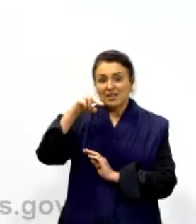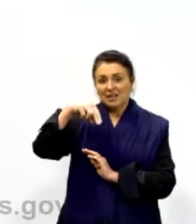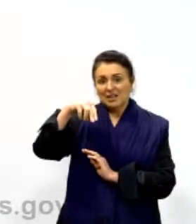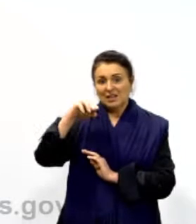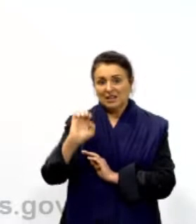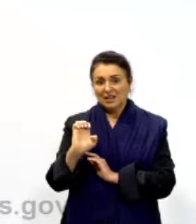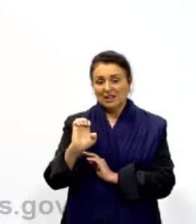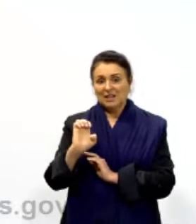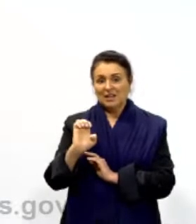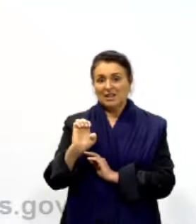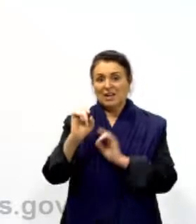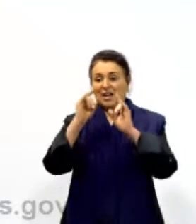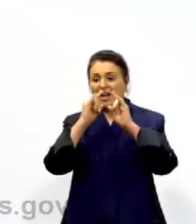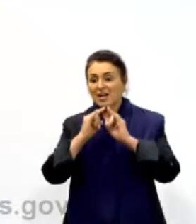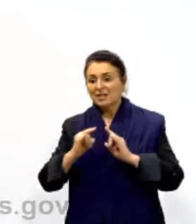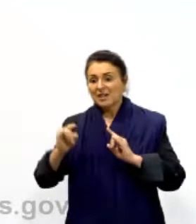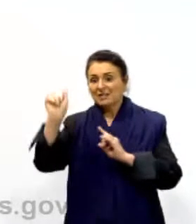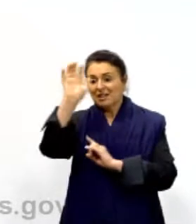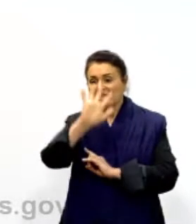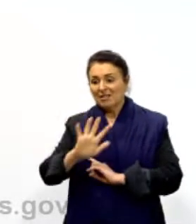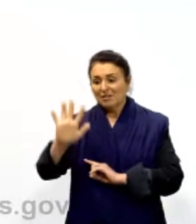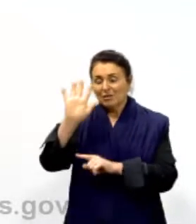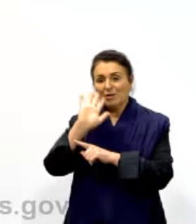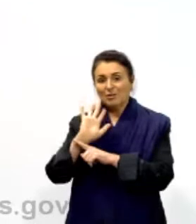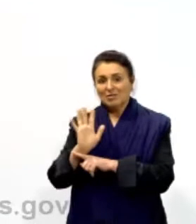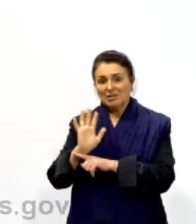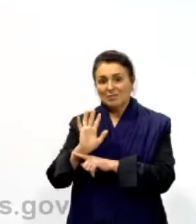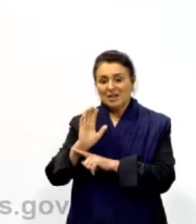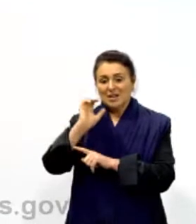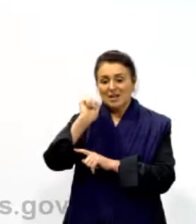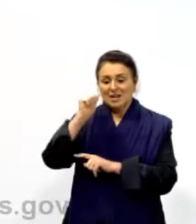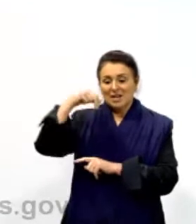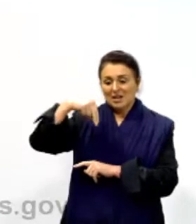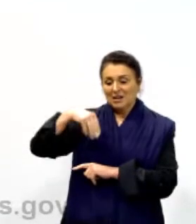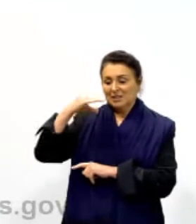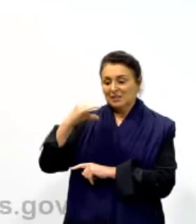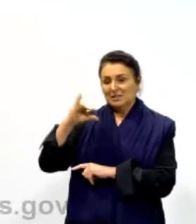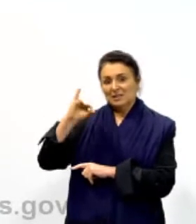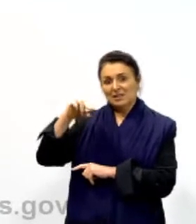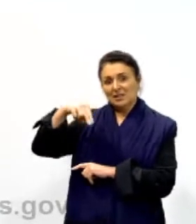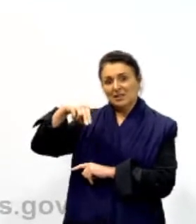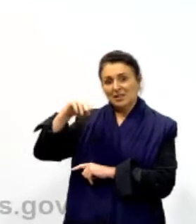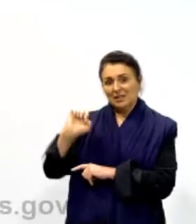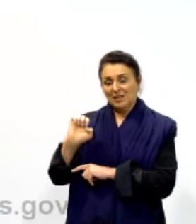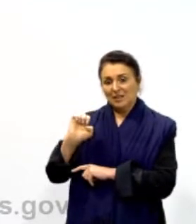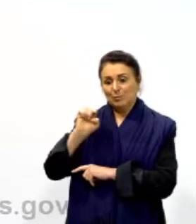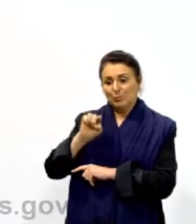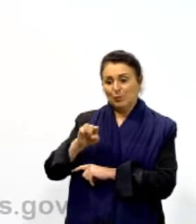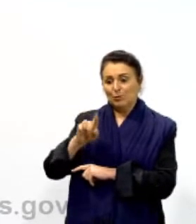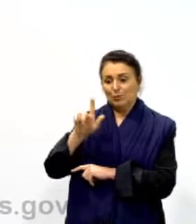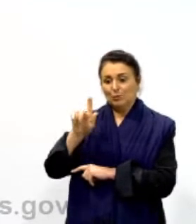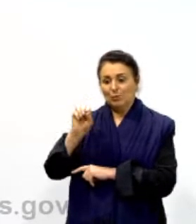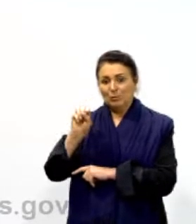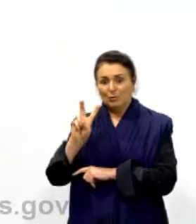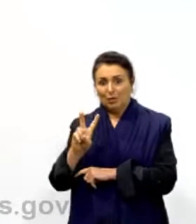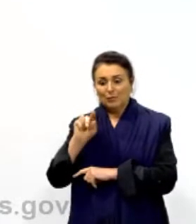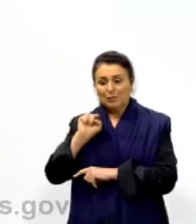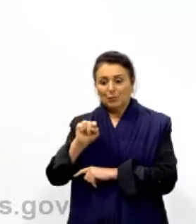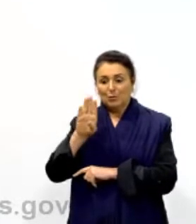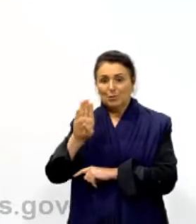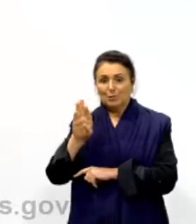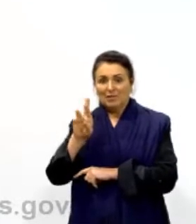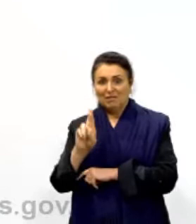agência nacional de cinema, ansine.gov.br. Por que eu estou colocando isso aqui, gente, ó?